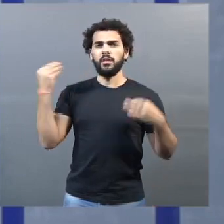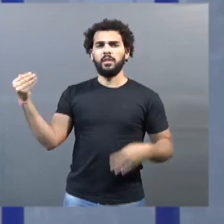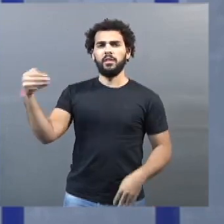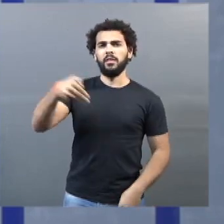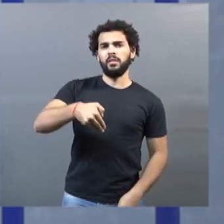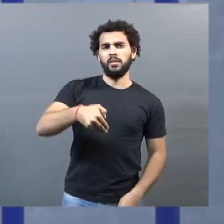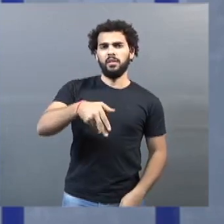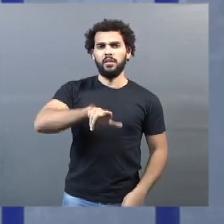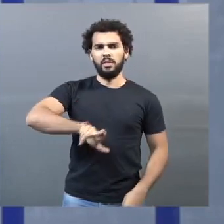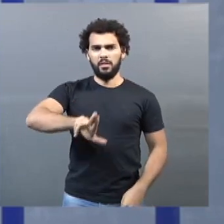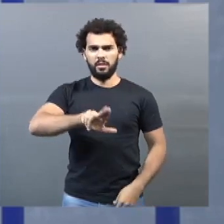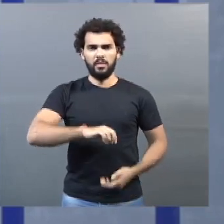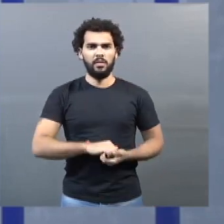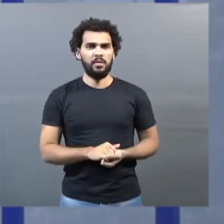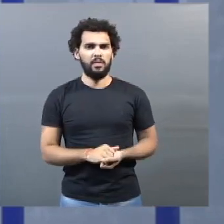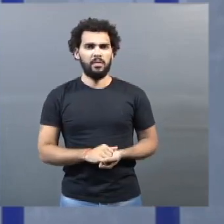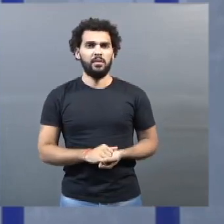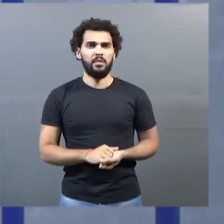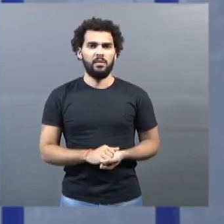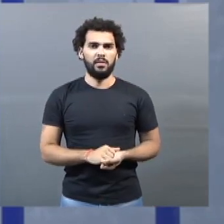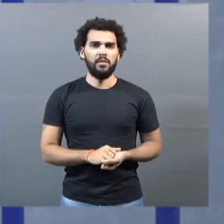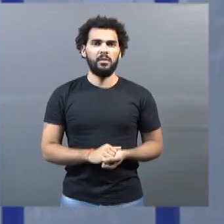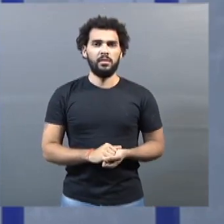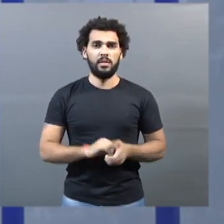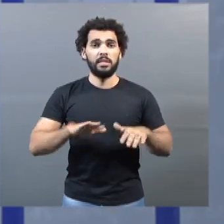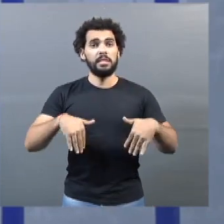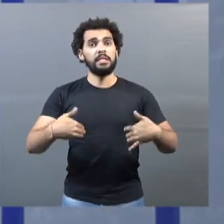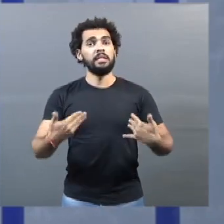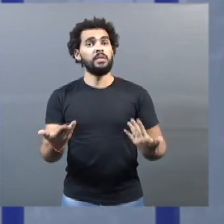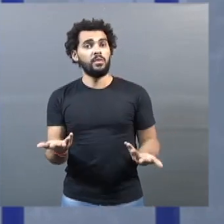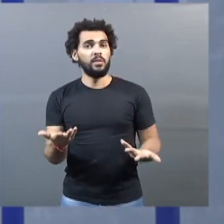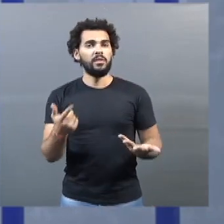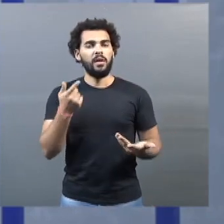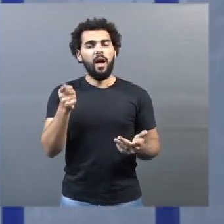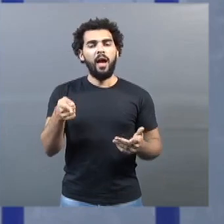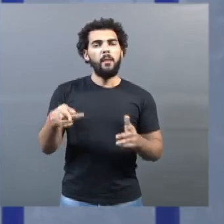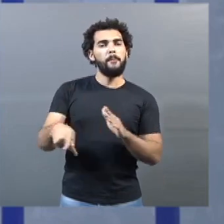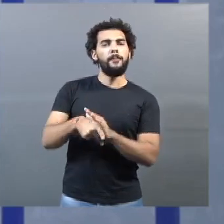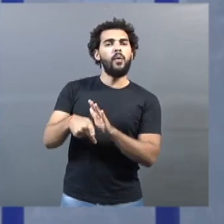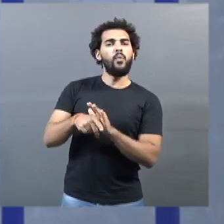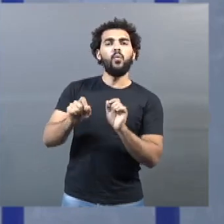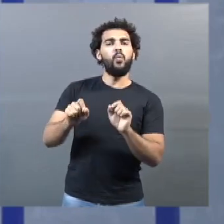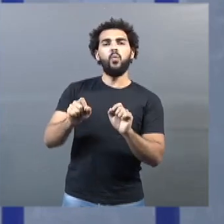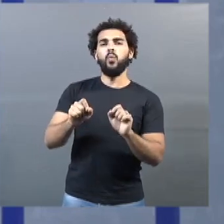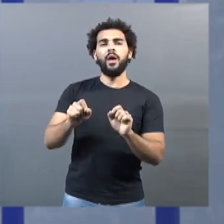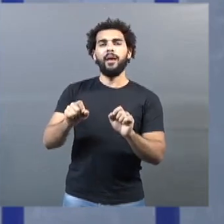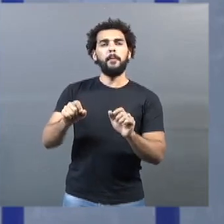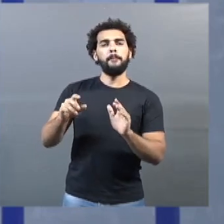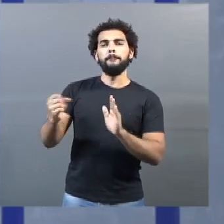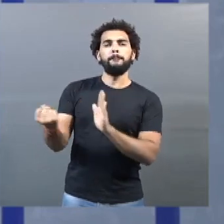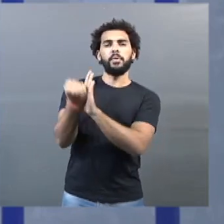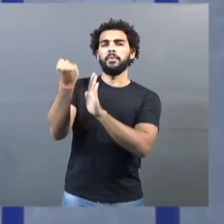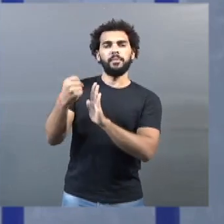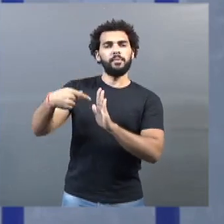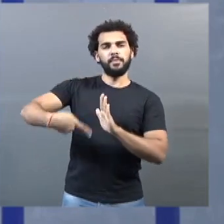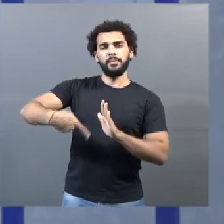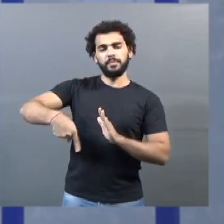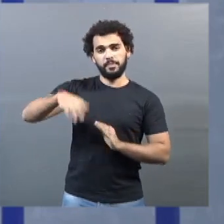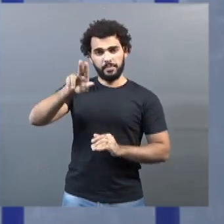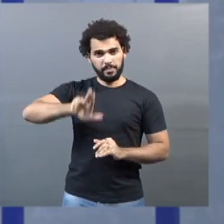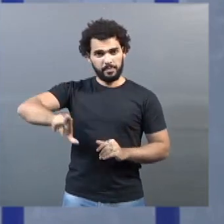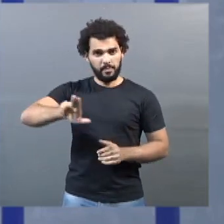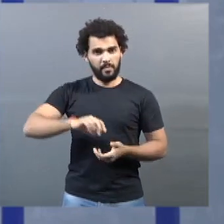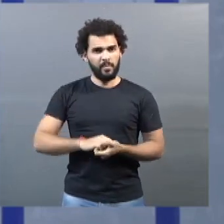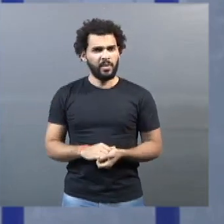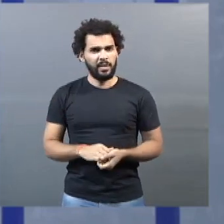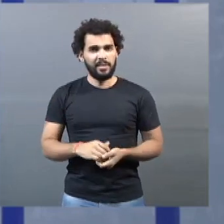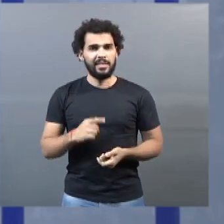prédio é um bem tombado pertencente ao patrimônio histórico de Uberlândia. A revitalização foi realizada com recursos